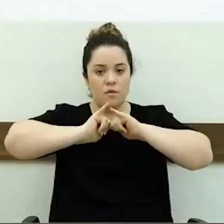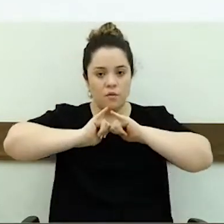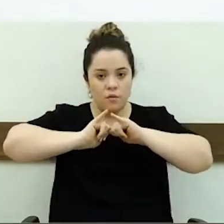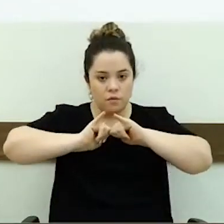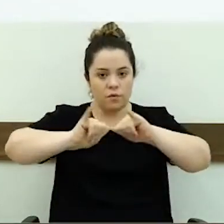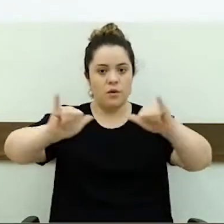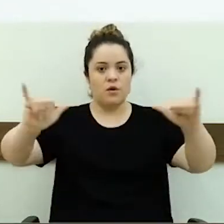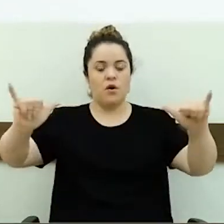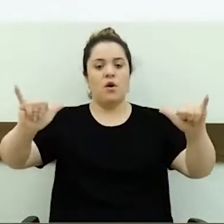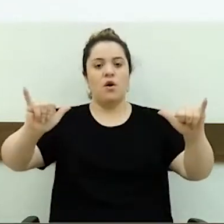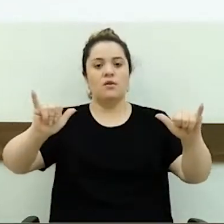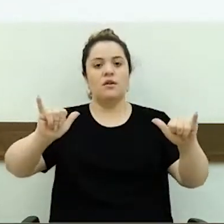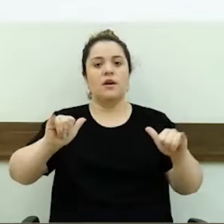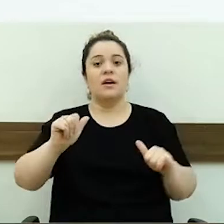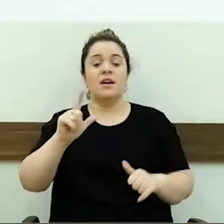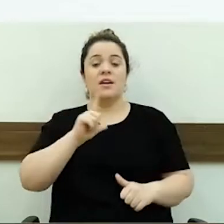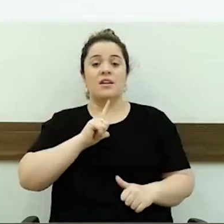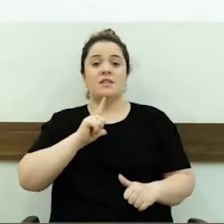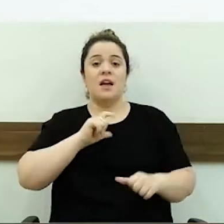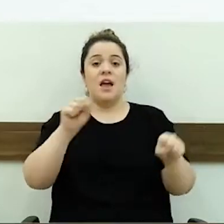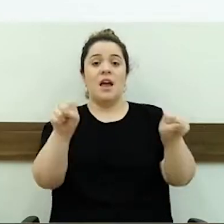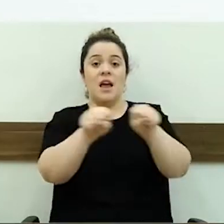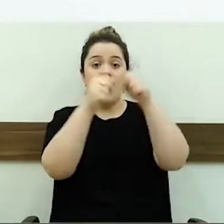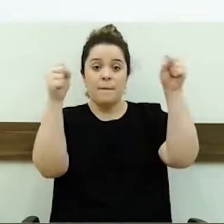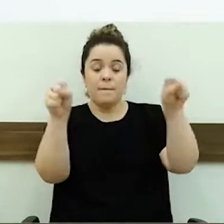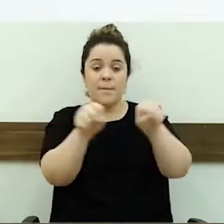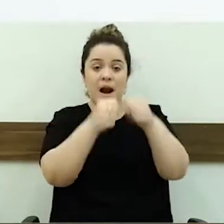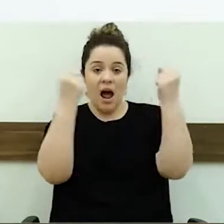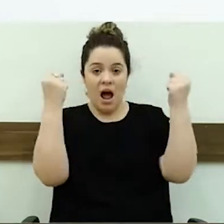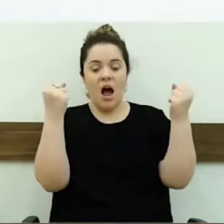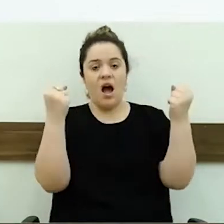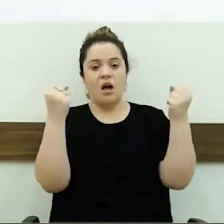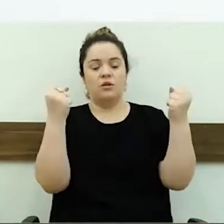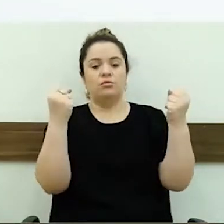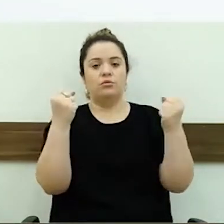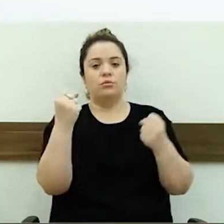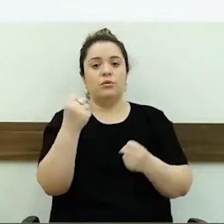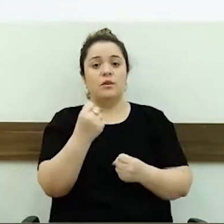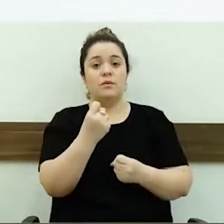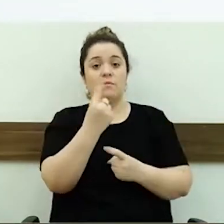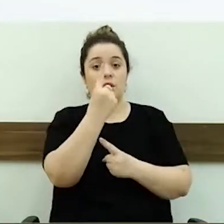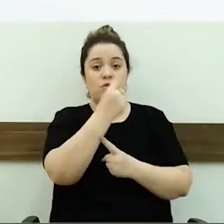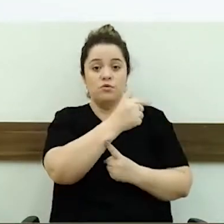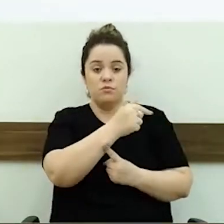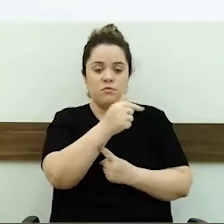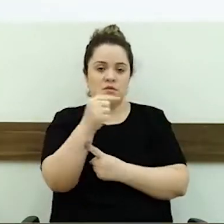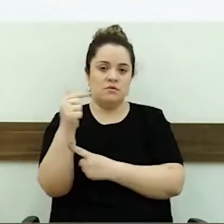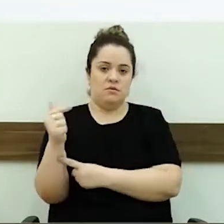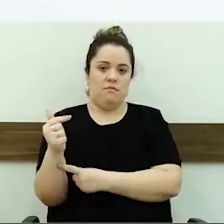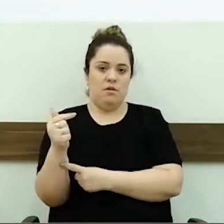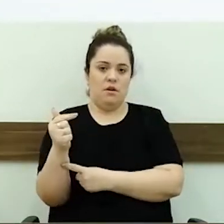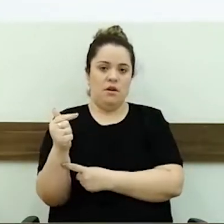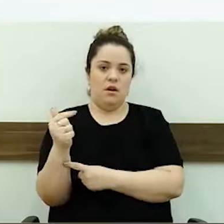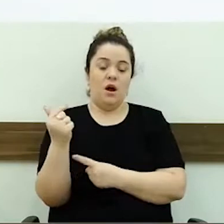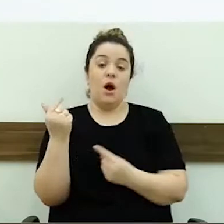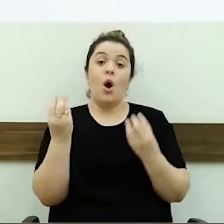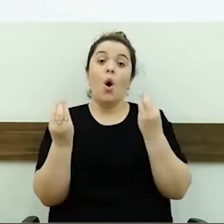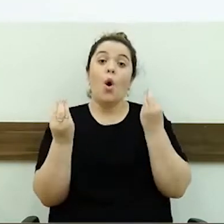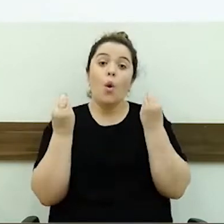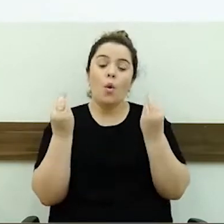vandalismo no parque adaptado em menos de uma semana. Como é que eu posso